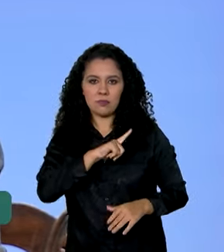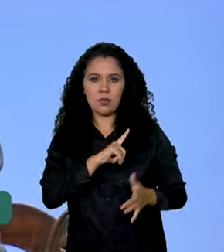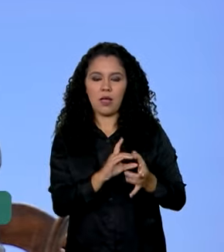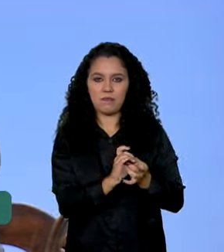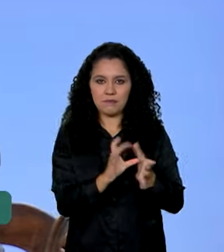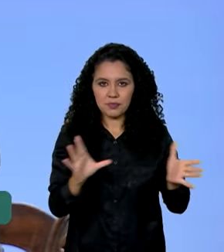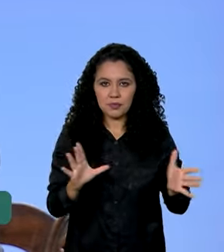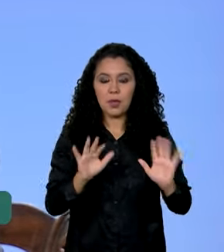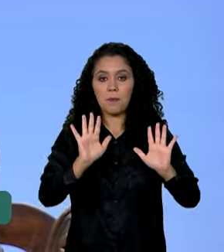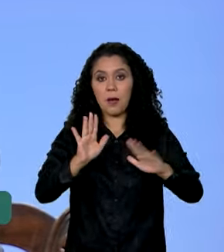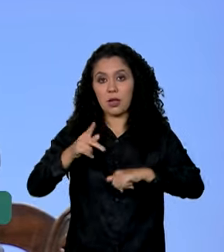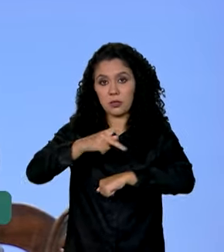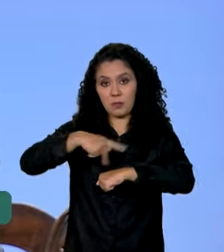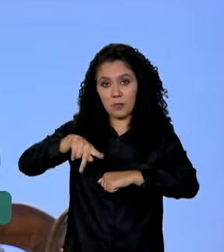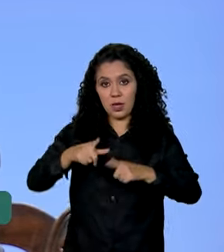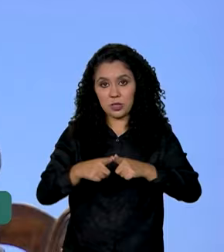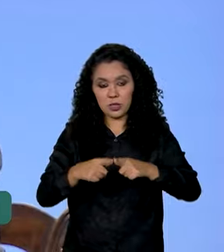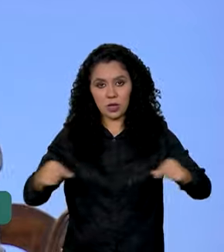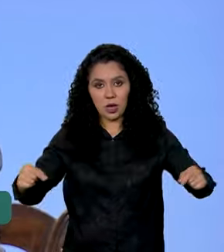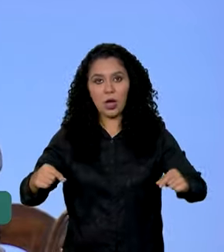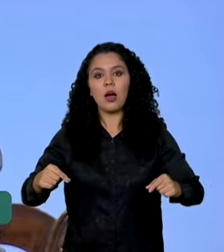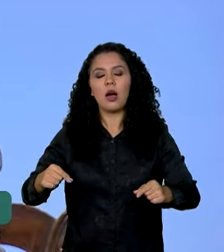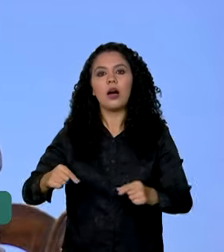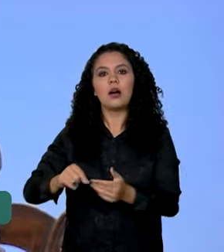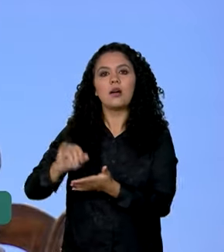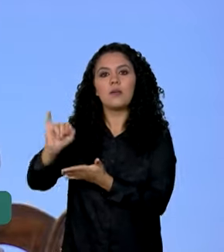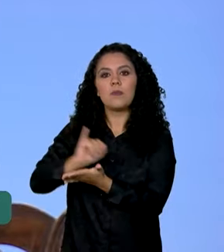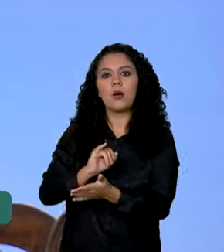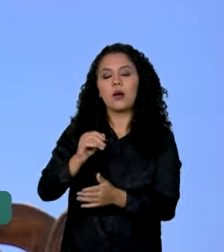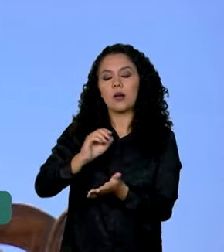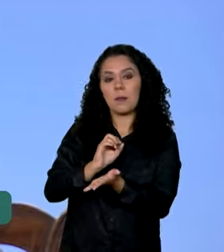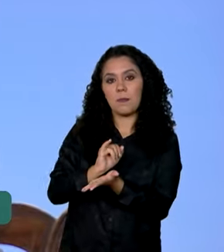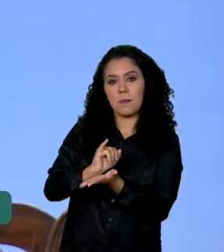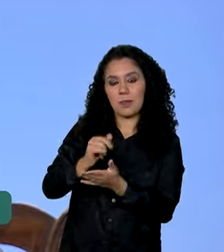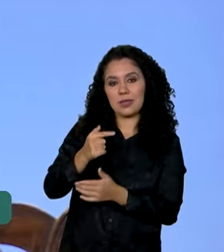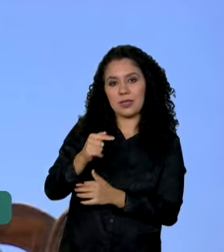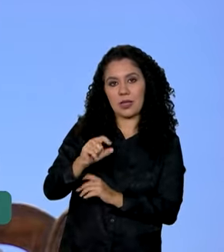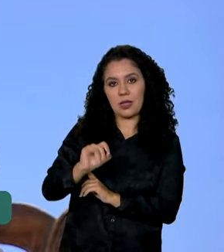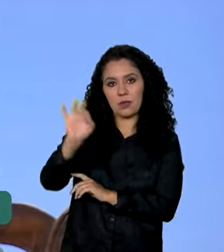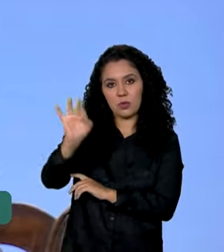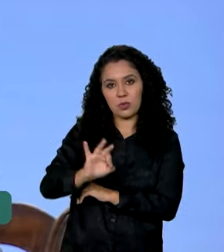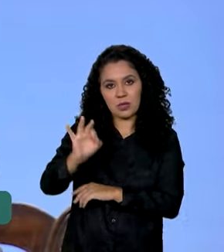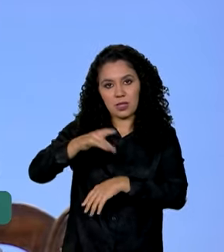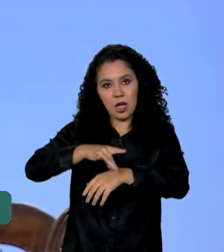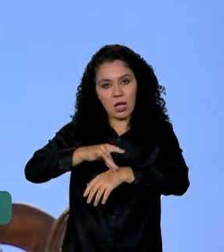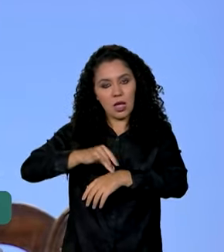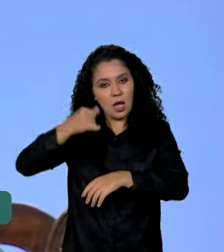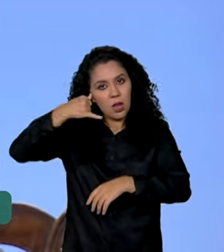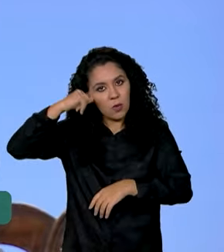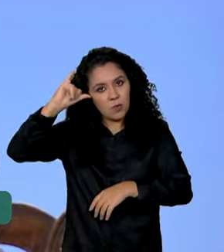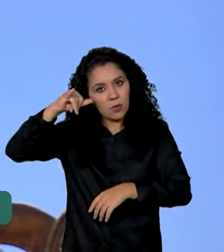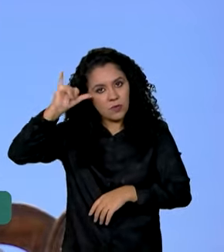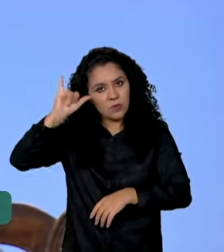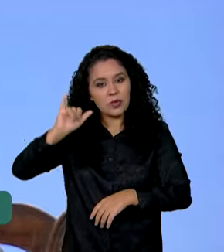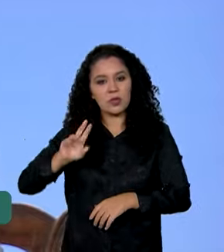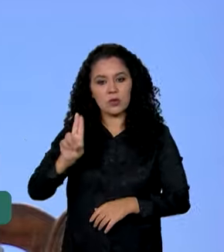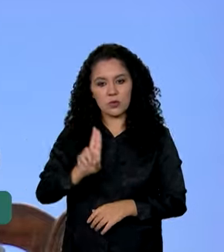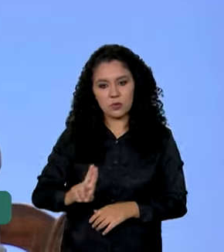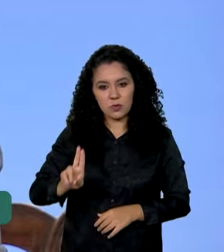Japão importa 70% da carne bovina que consome.